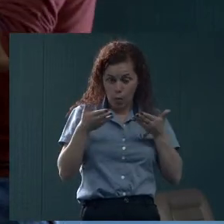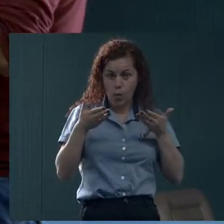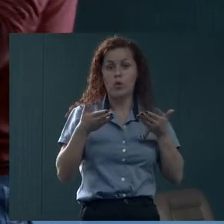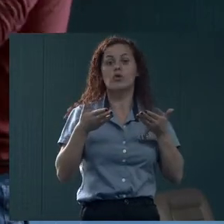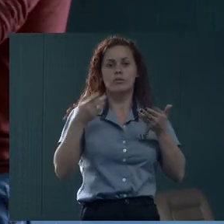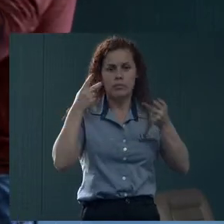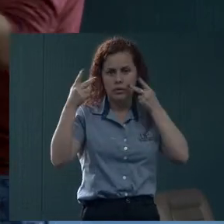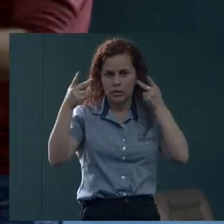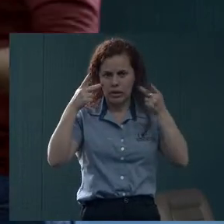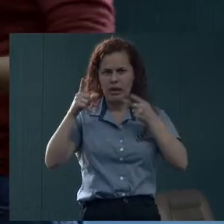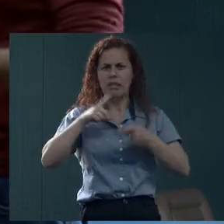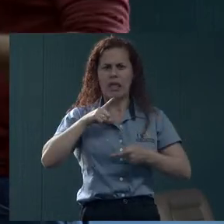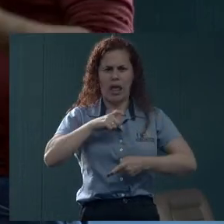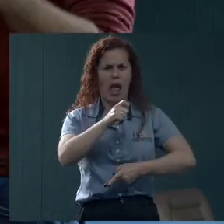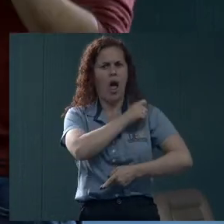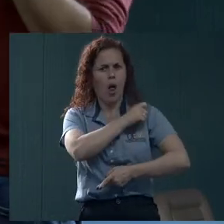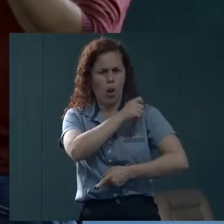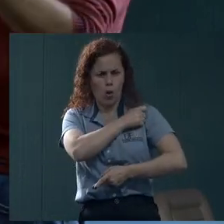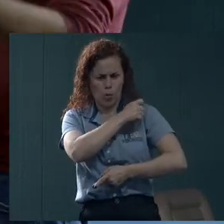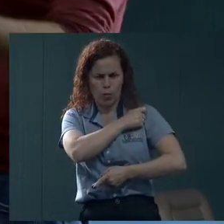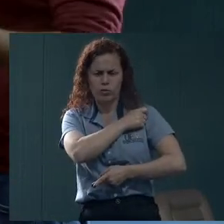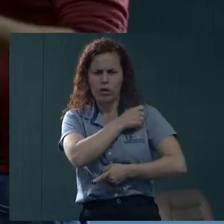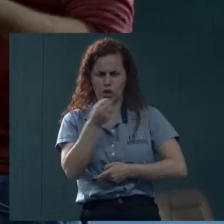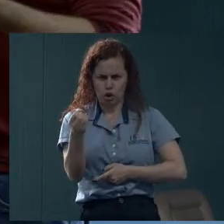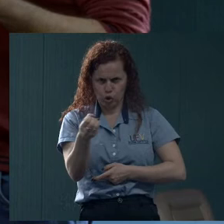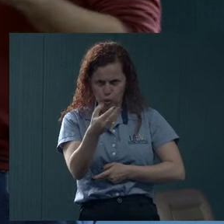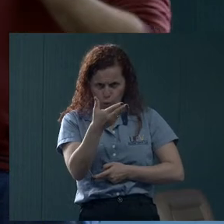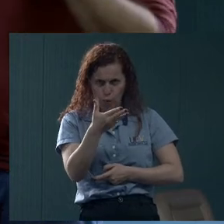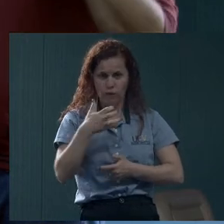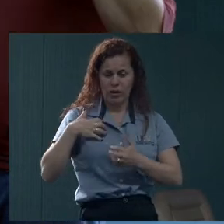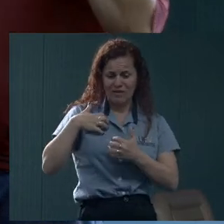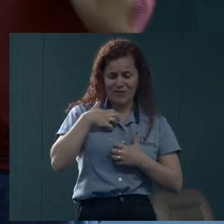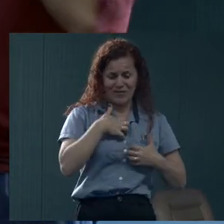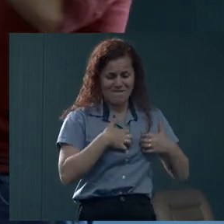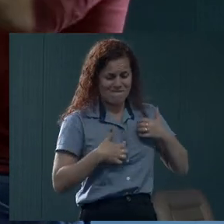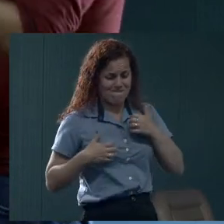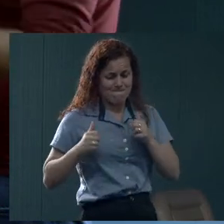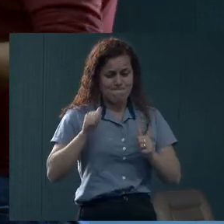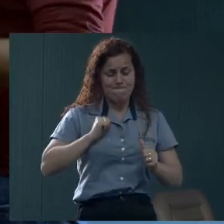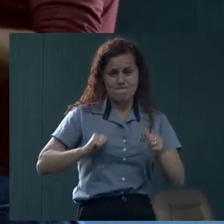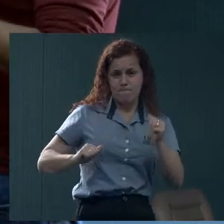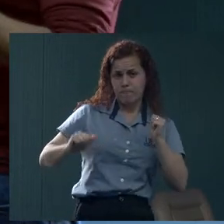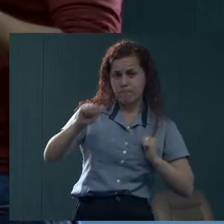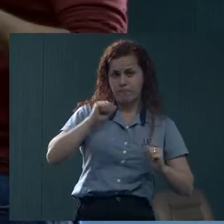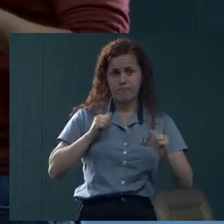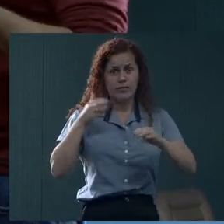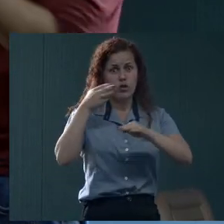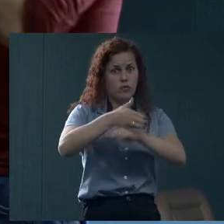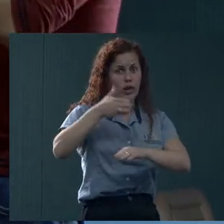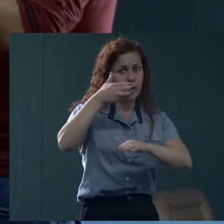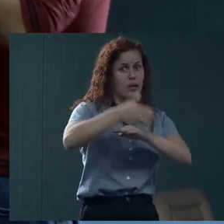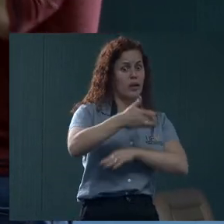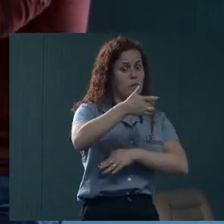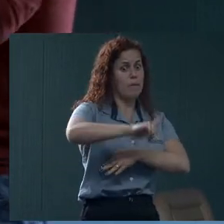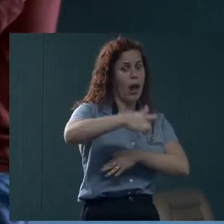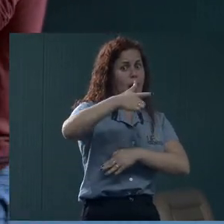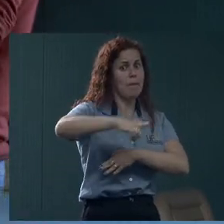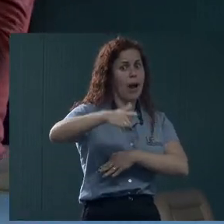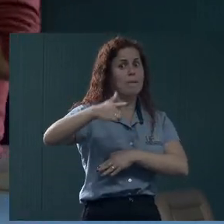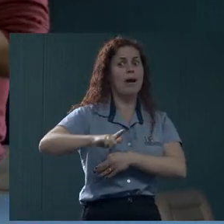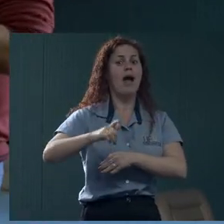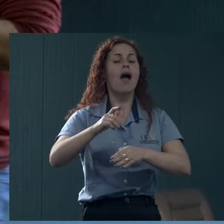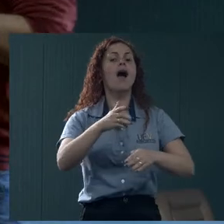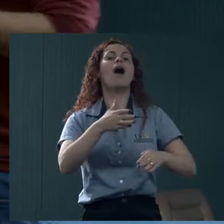uma estudante recente, que estava em um quadro mais agitado, frequentando as aulas. E, infelizmente, o que a gente